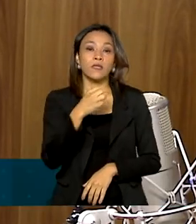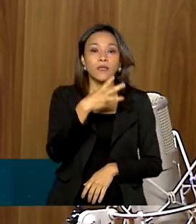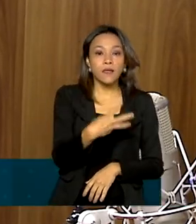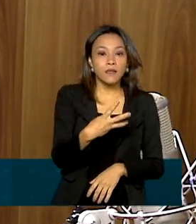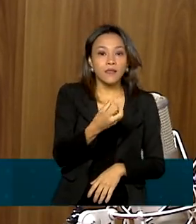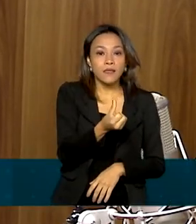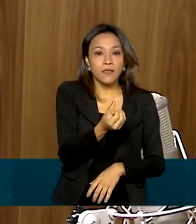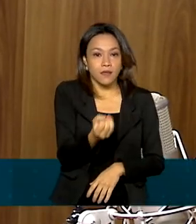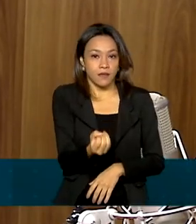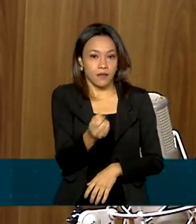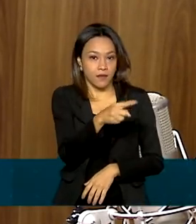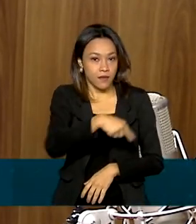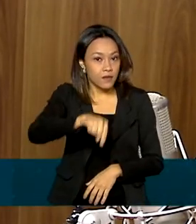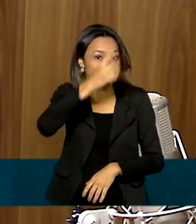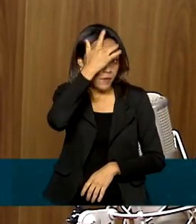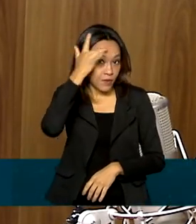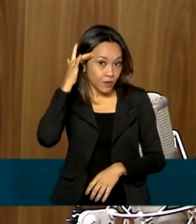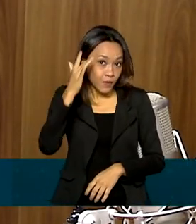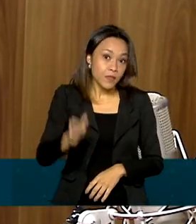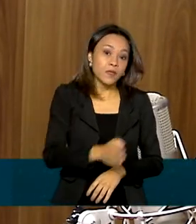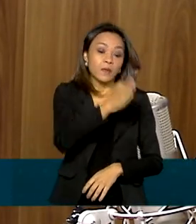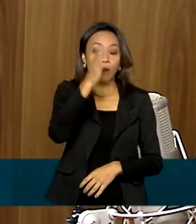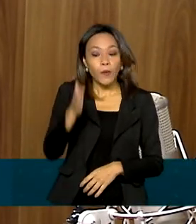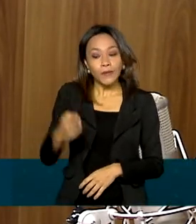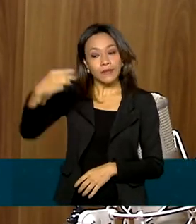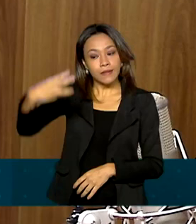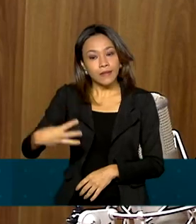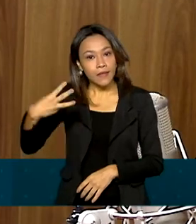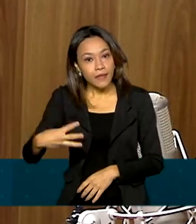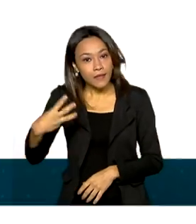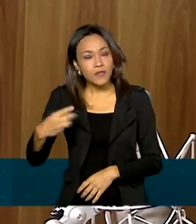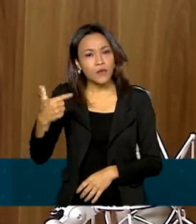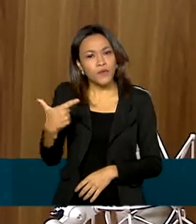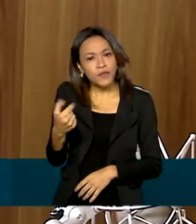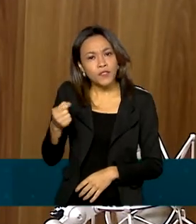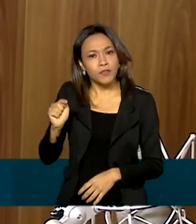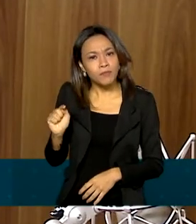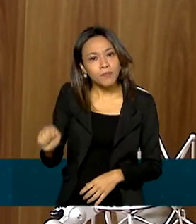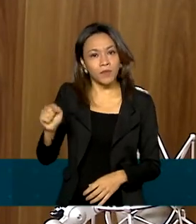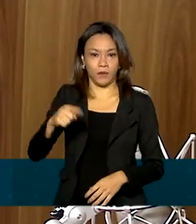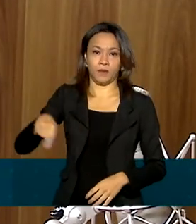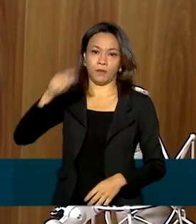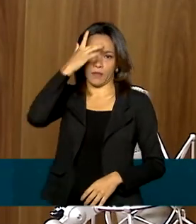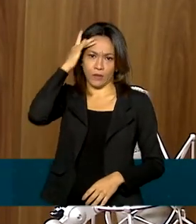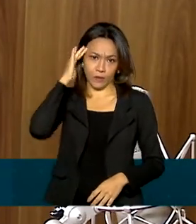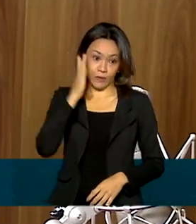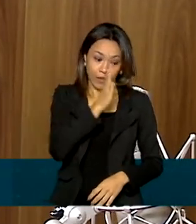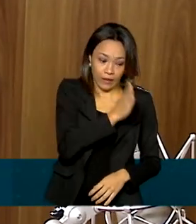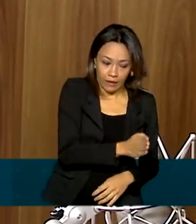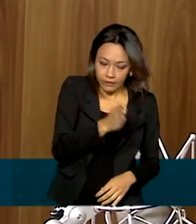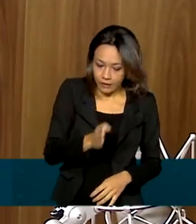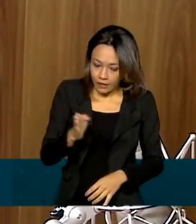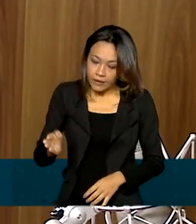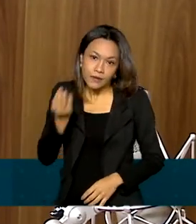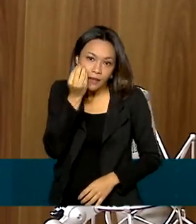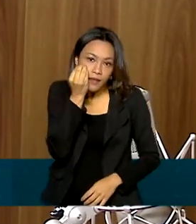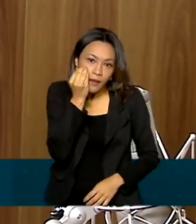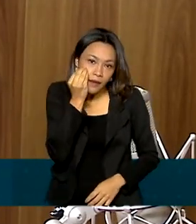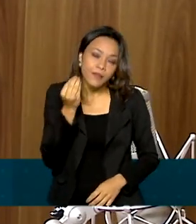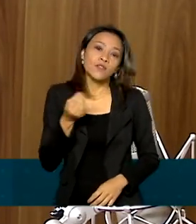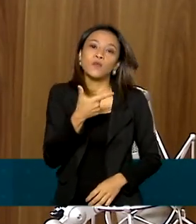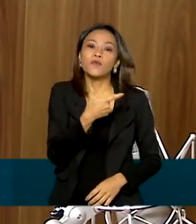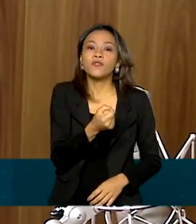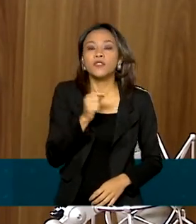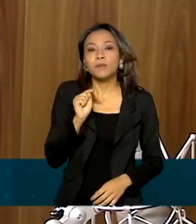pacientes e depois a fase 3 com mais 20 mil pacientes. No meio dos testes com 20 mil pessoas são